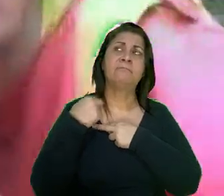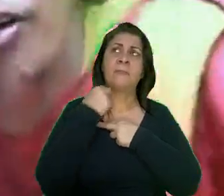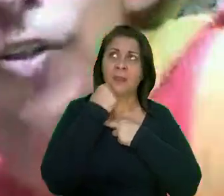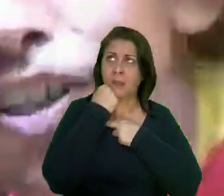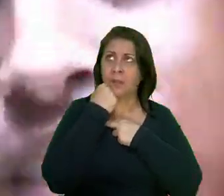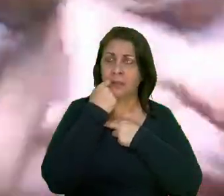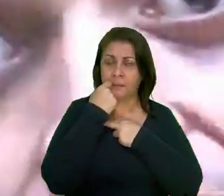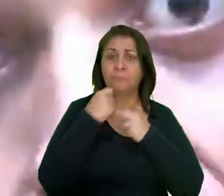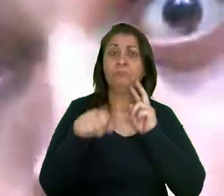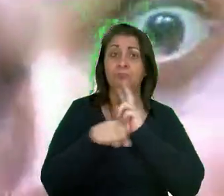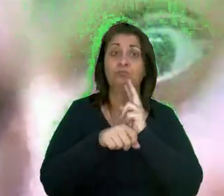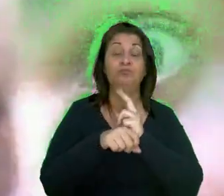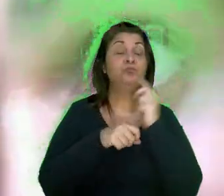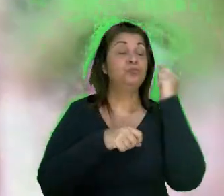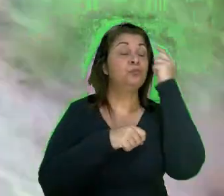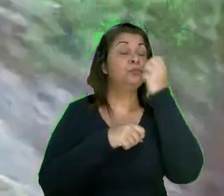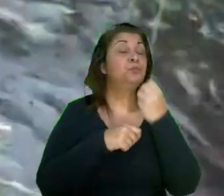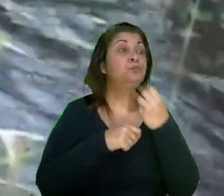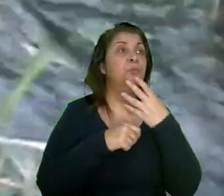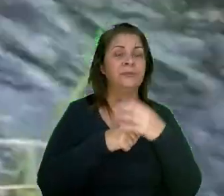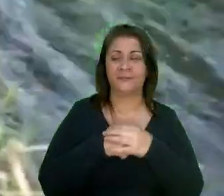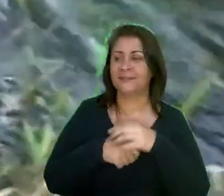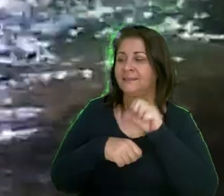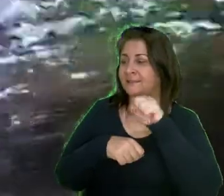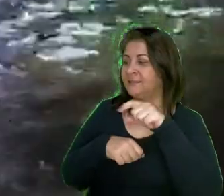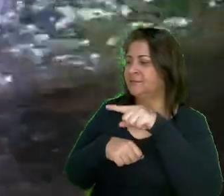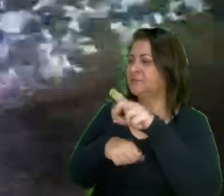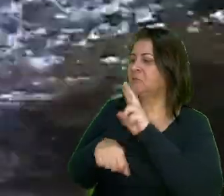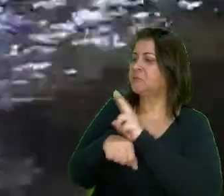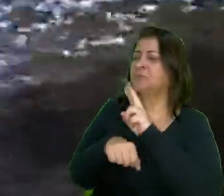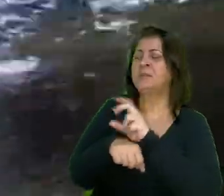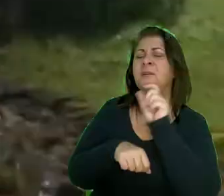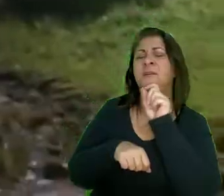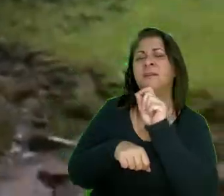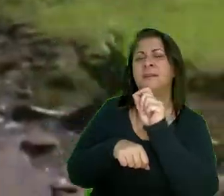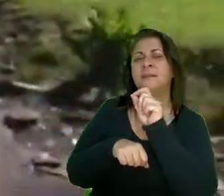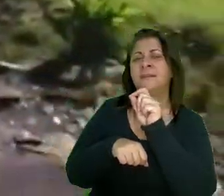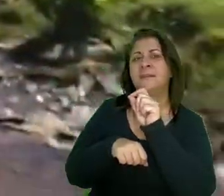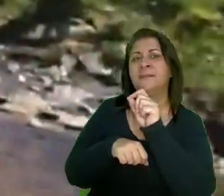Eu cuido desse zóio bom? E você vai cuidar do que?